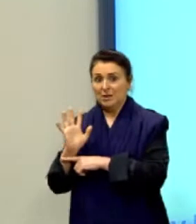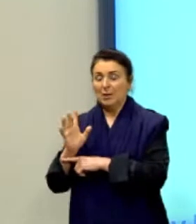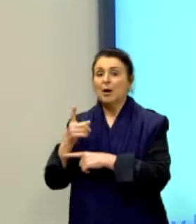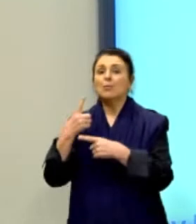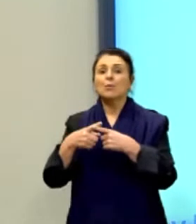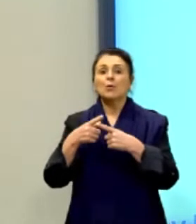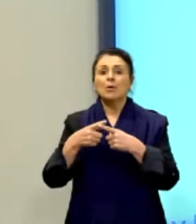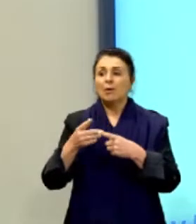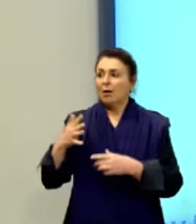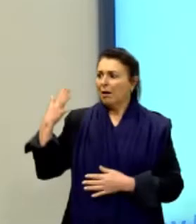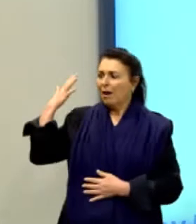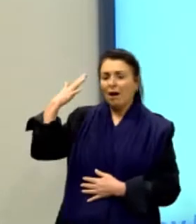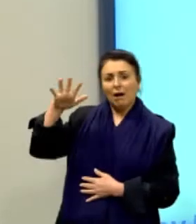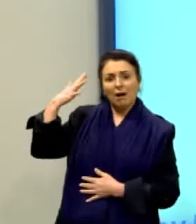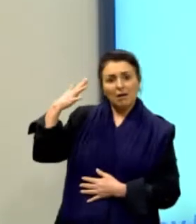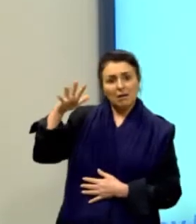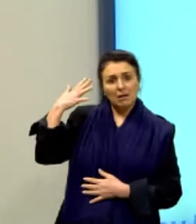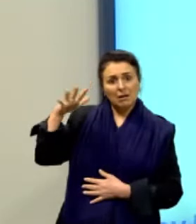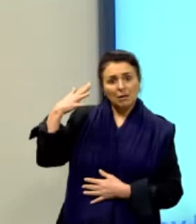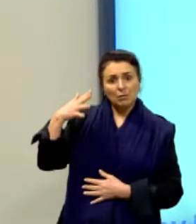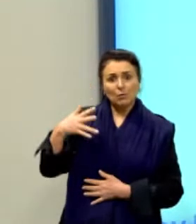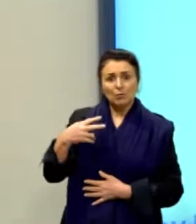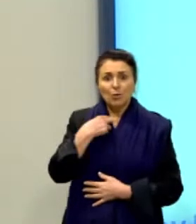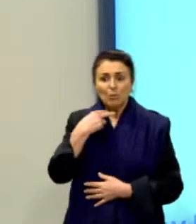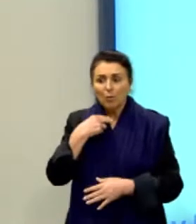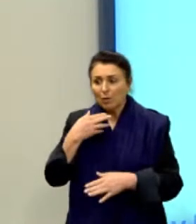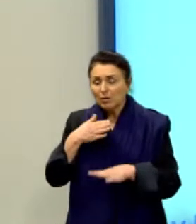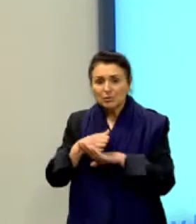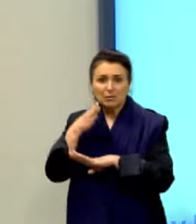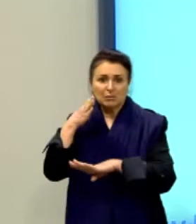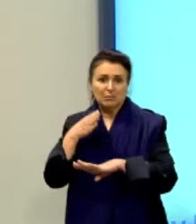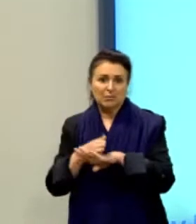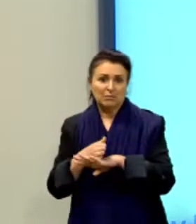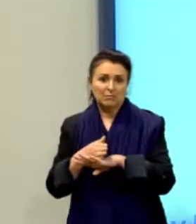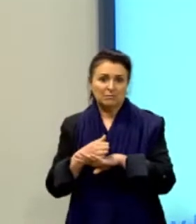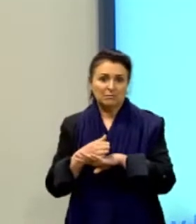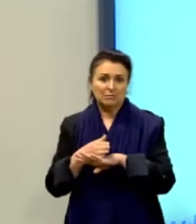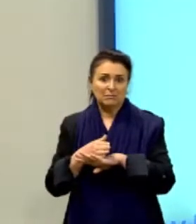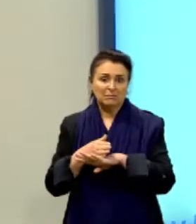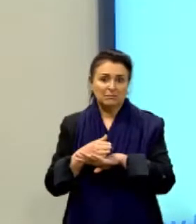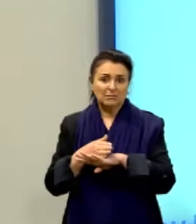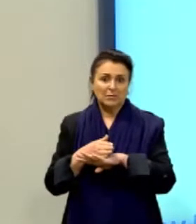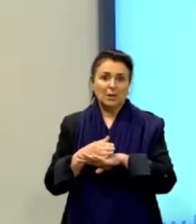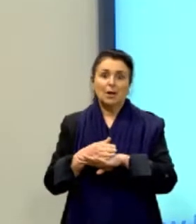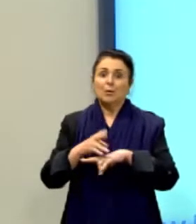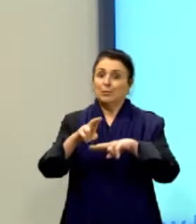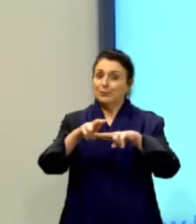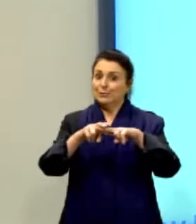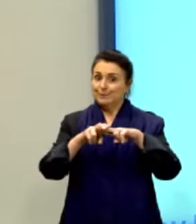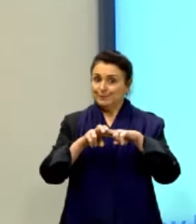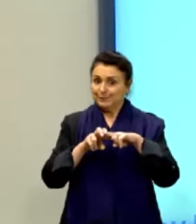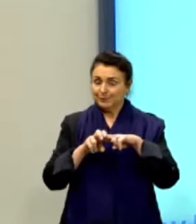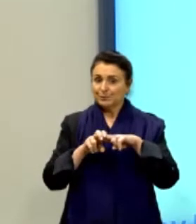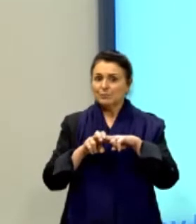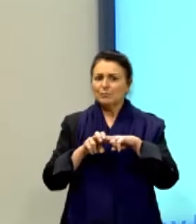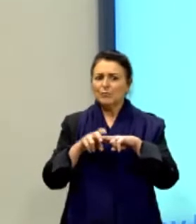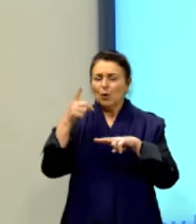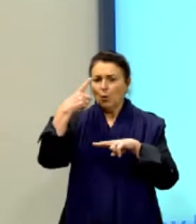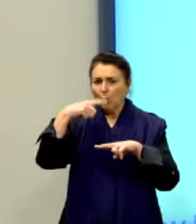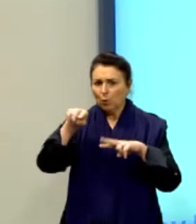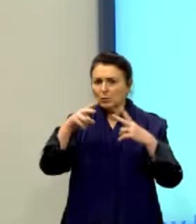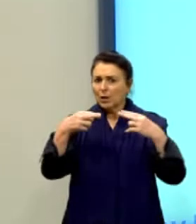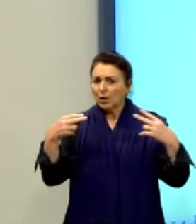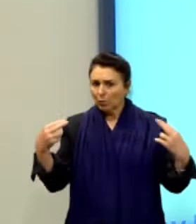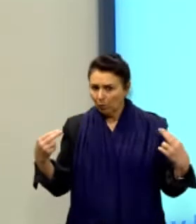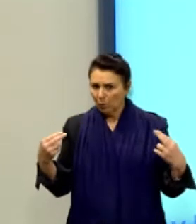preços geralmente inacessíveis. Além disso, outro fator